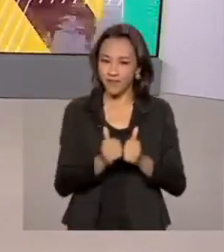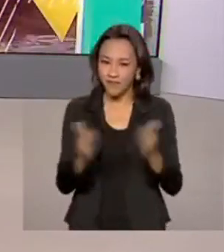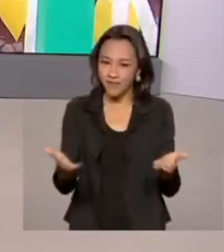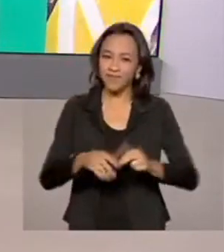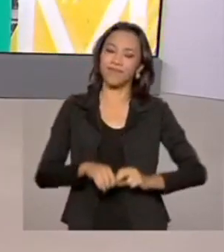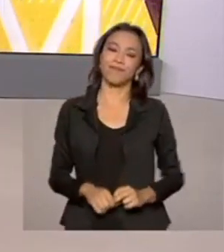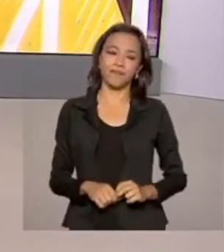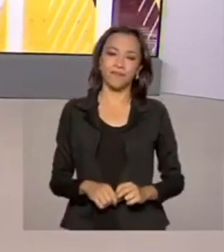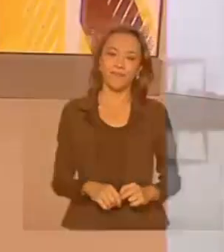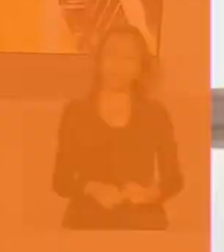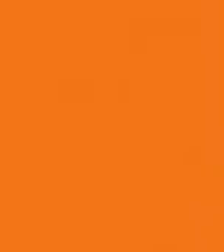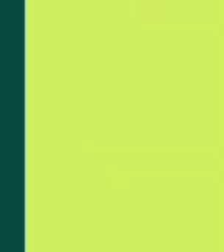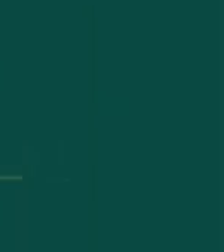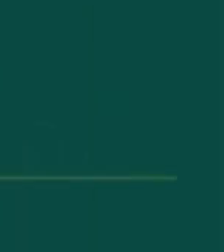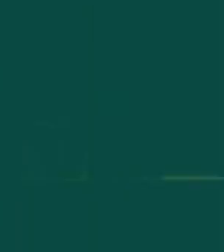começando.